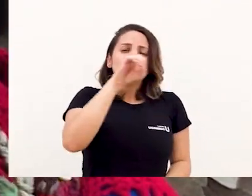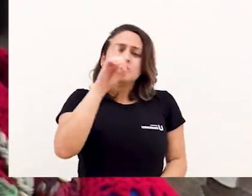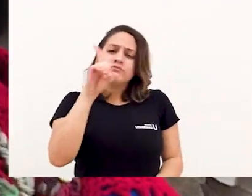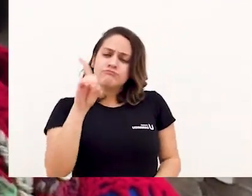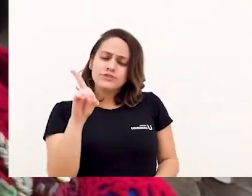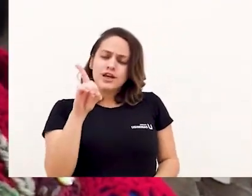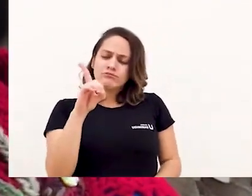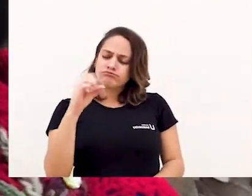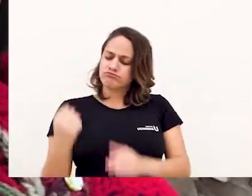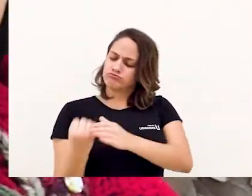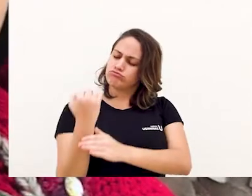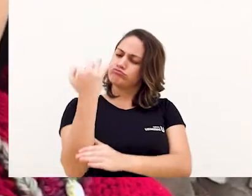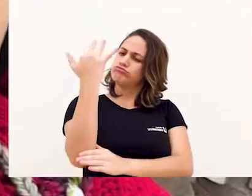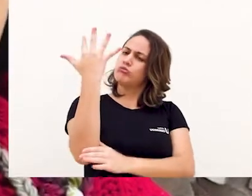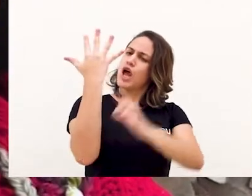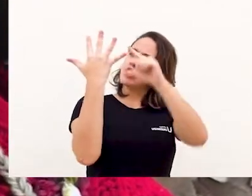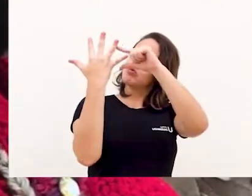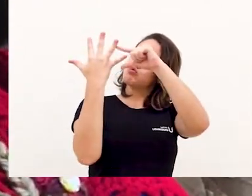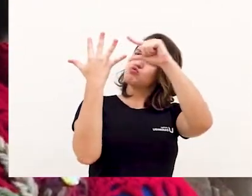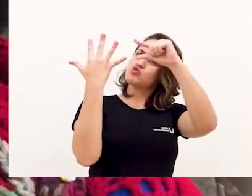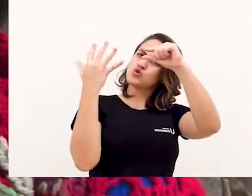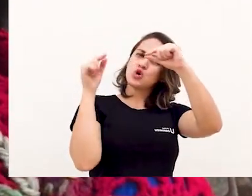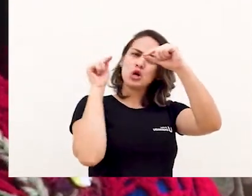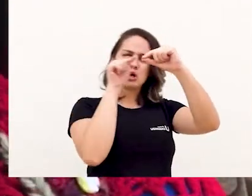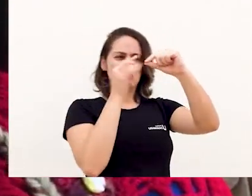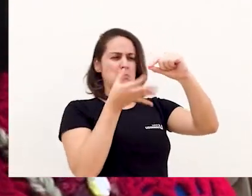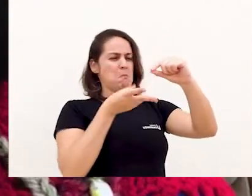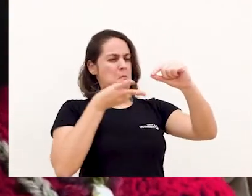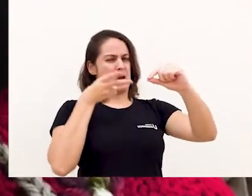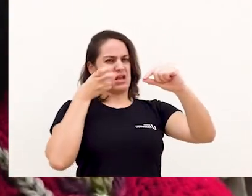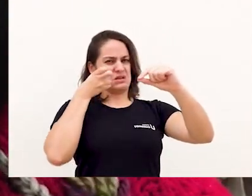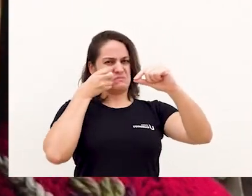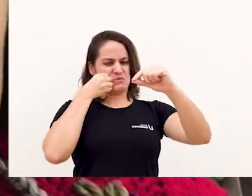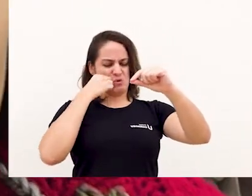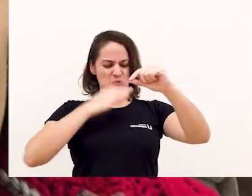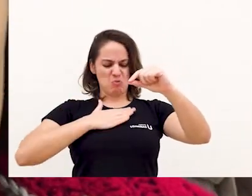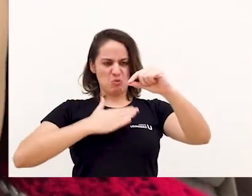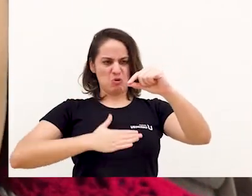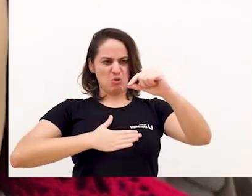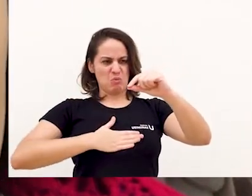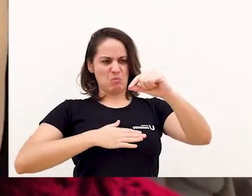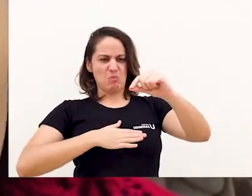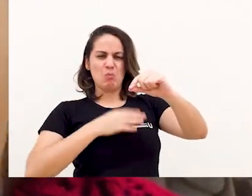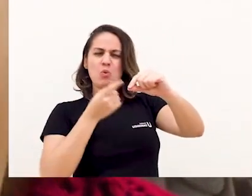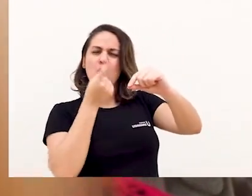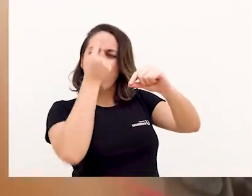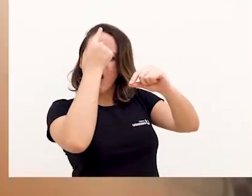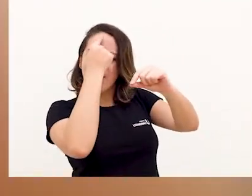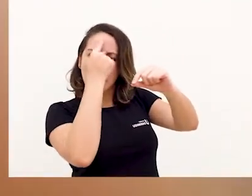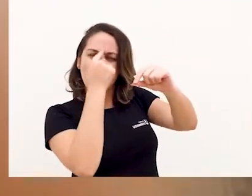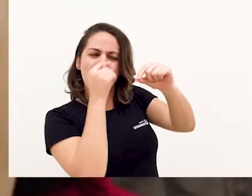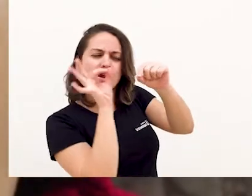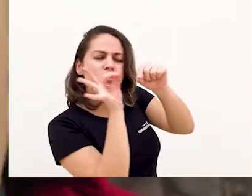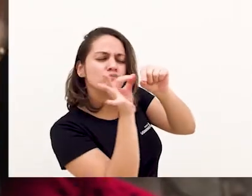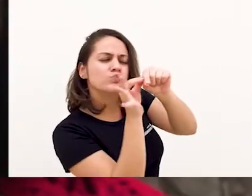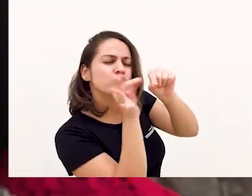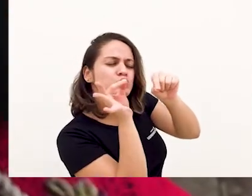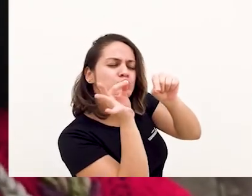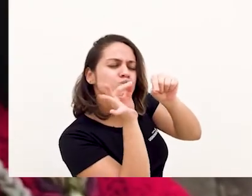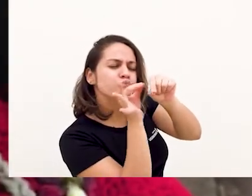estava um pouco diferente. Uma manchinha amarela invadia aquele verde antes.